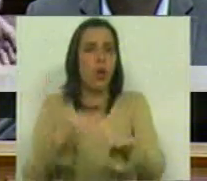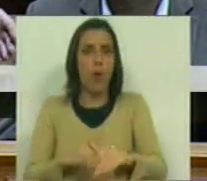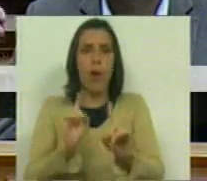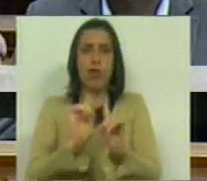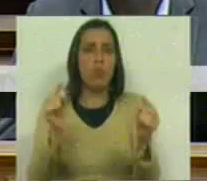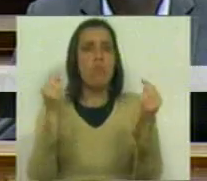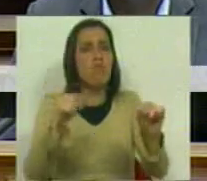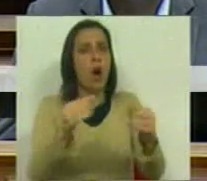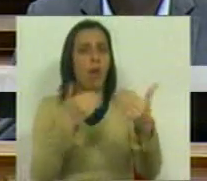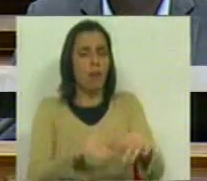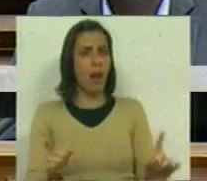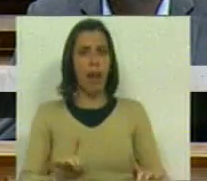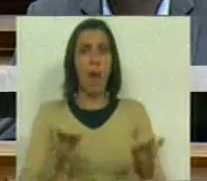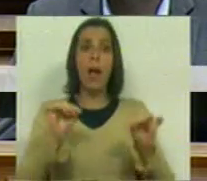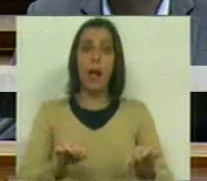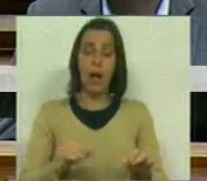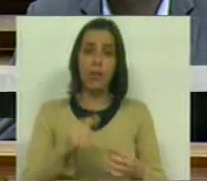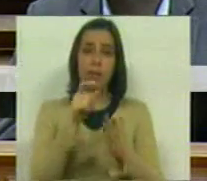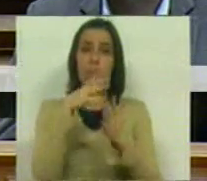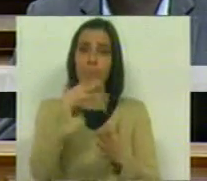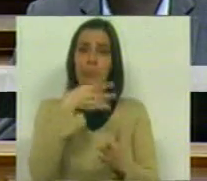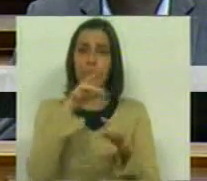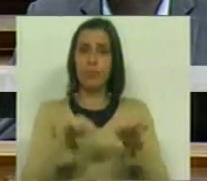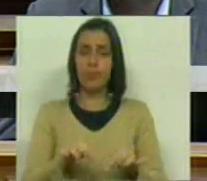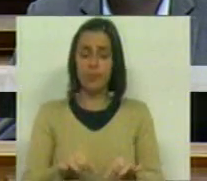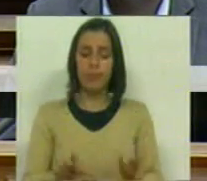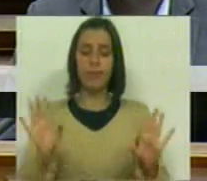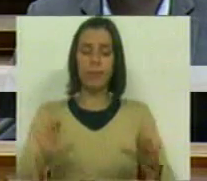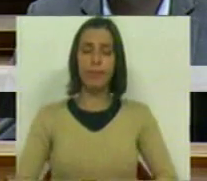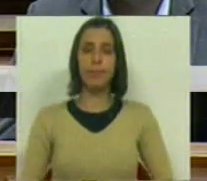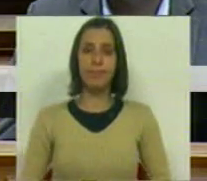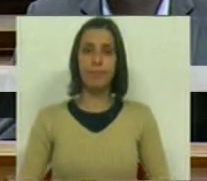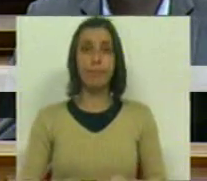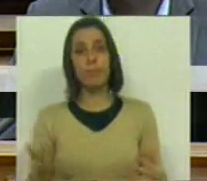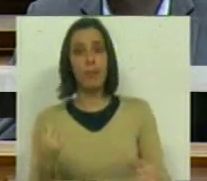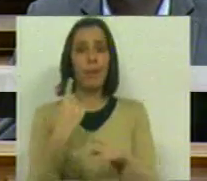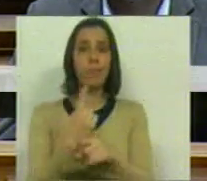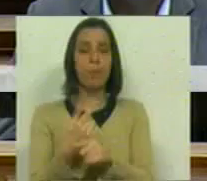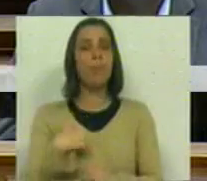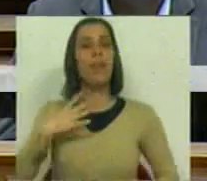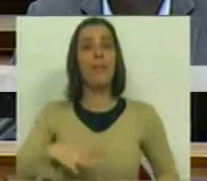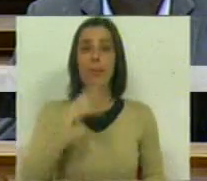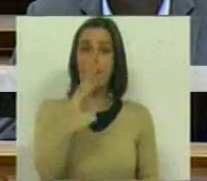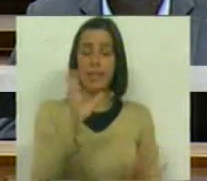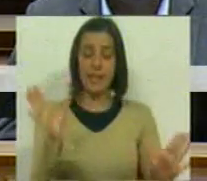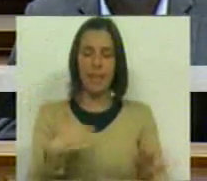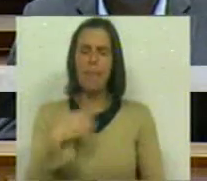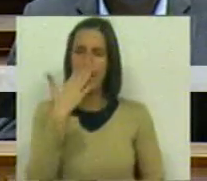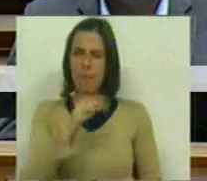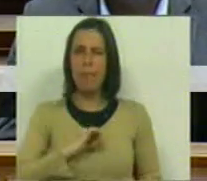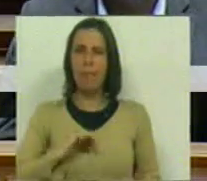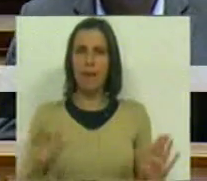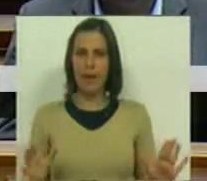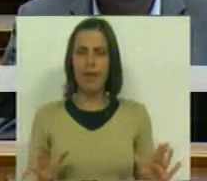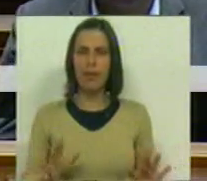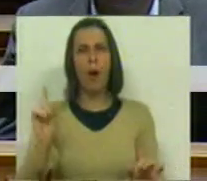em absoluto a estas que aqui foram anotadas. E também gostaria de dizer que, me parece,